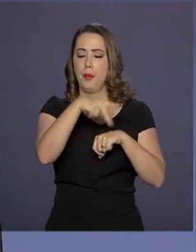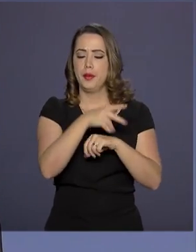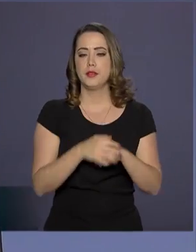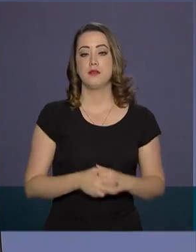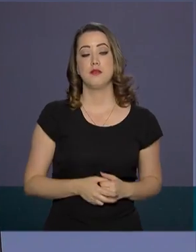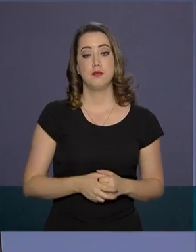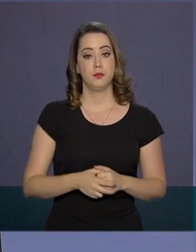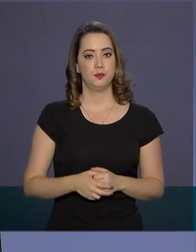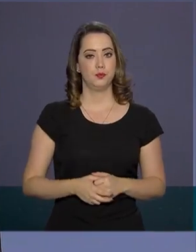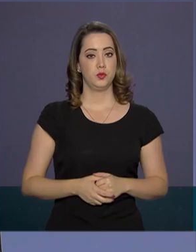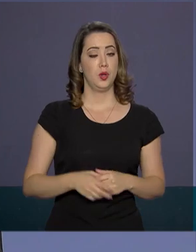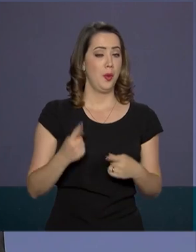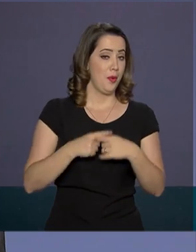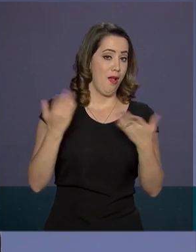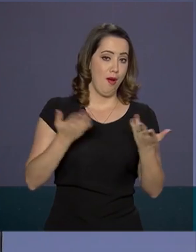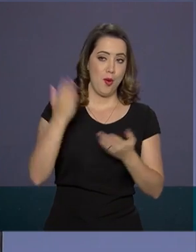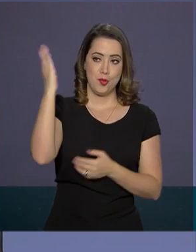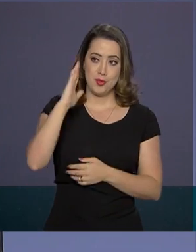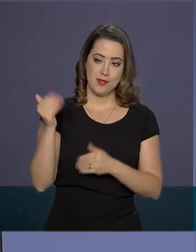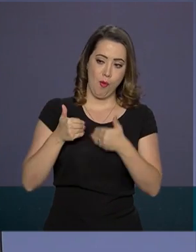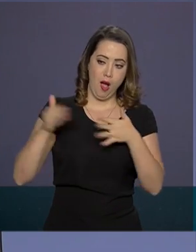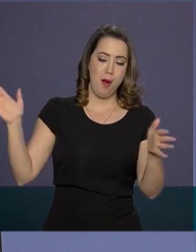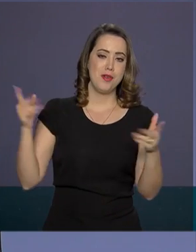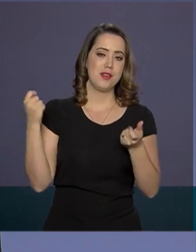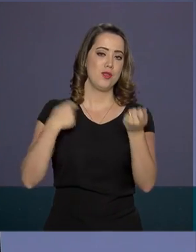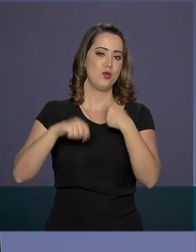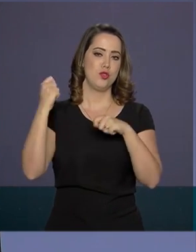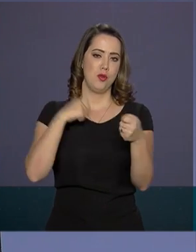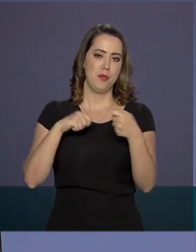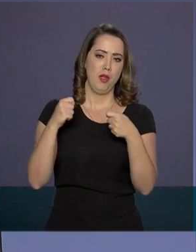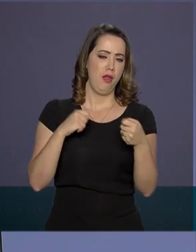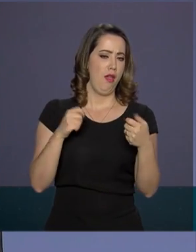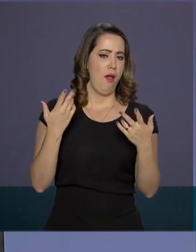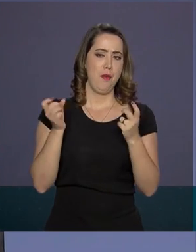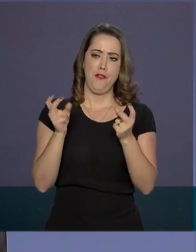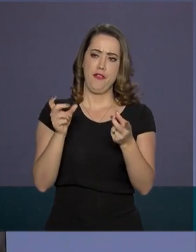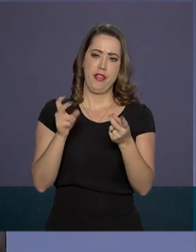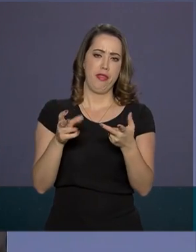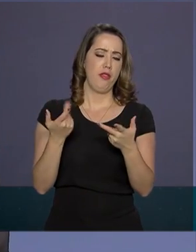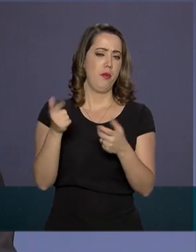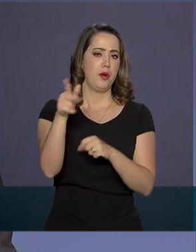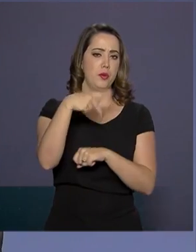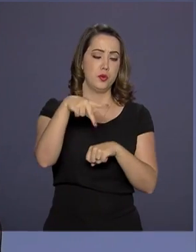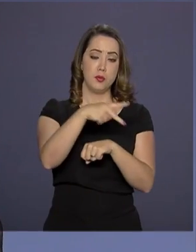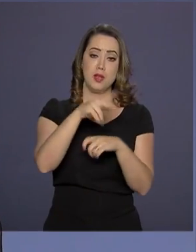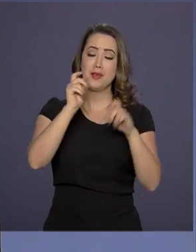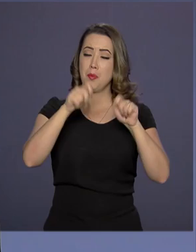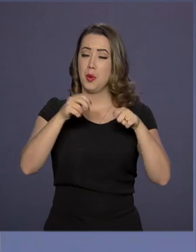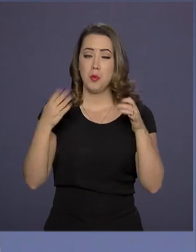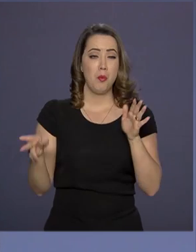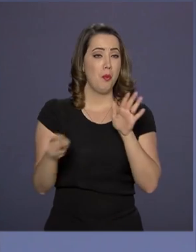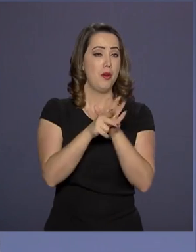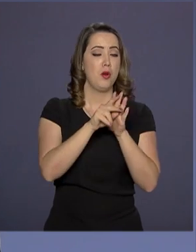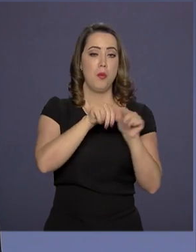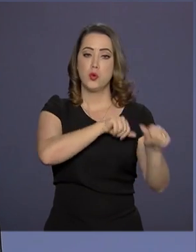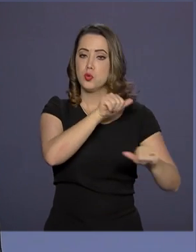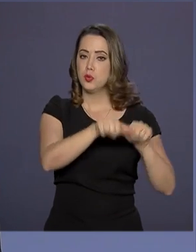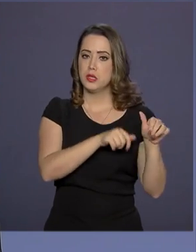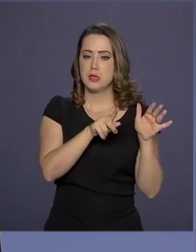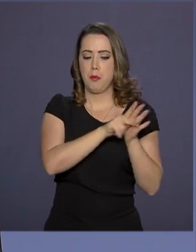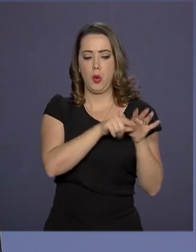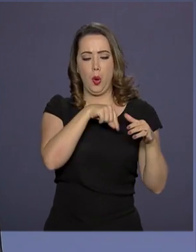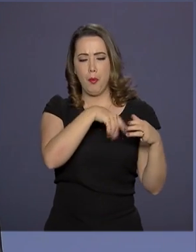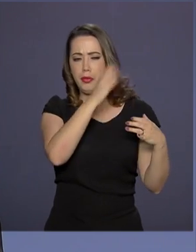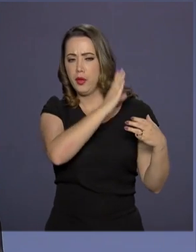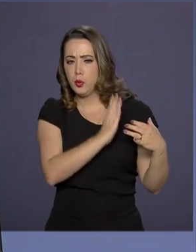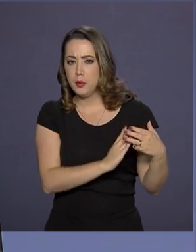a sua economia para se inserir melhor nos fluxos internacionais e isso também comparte de todo um processo de reformas internas